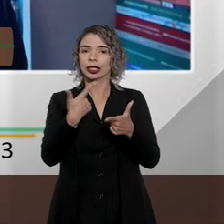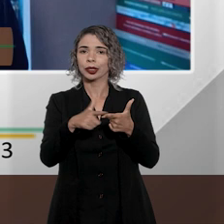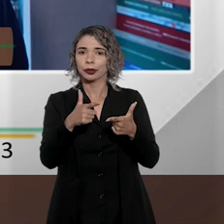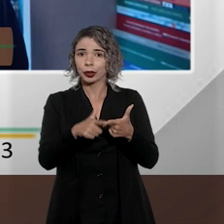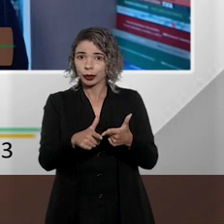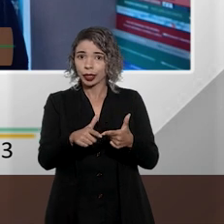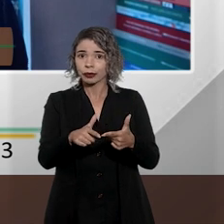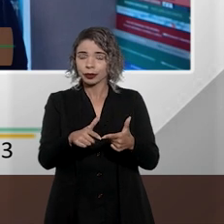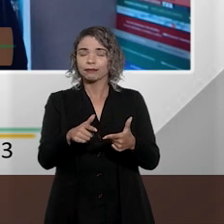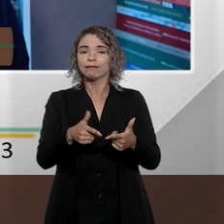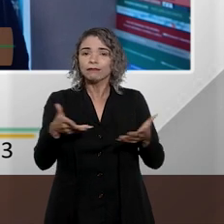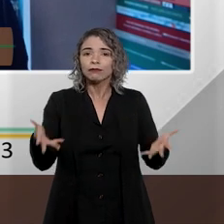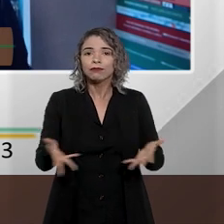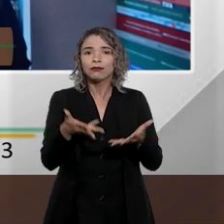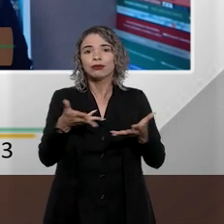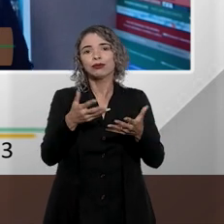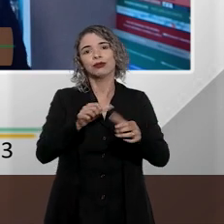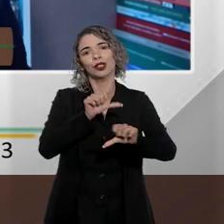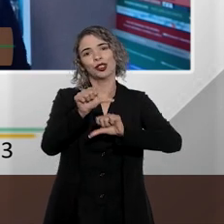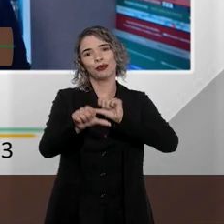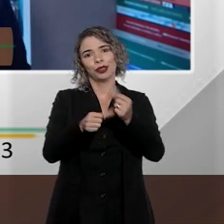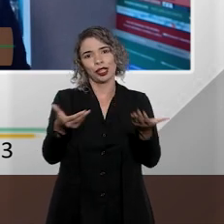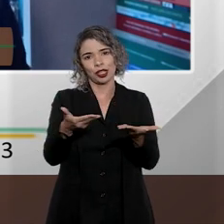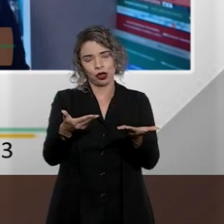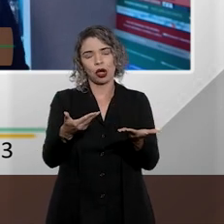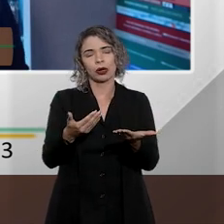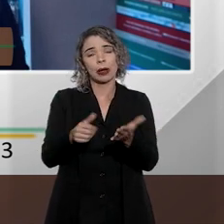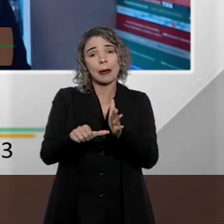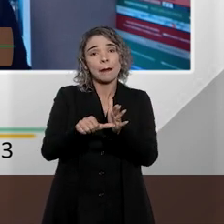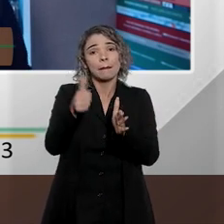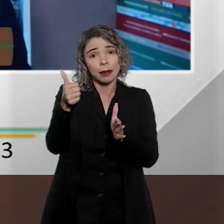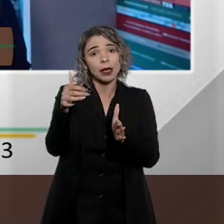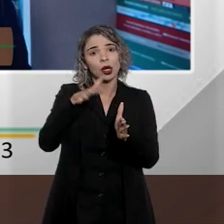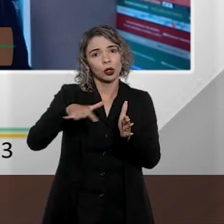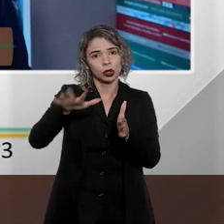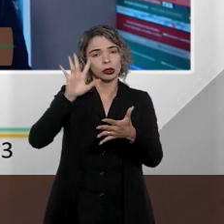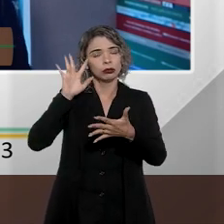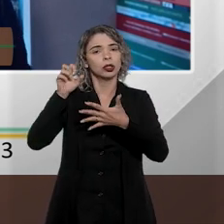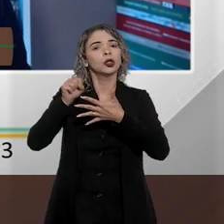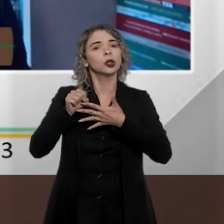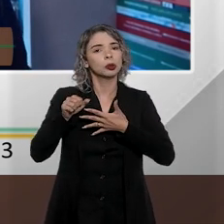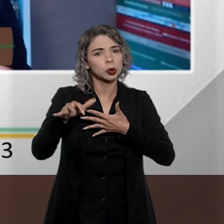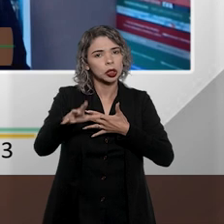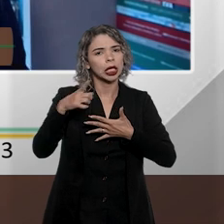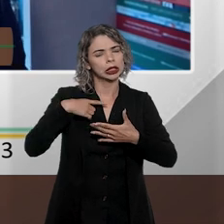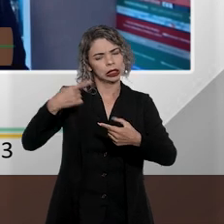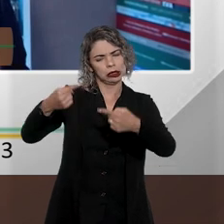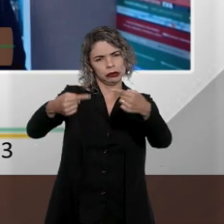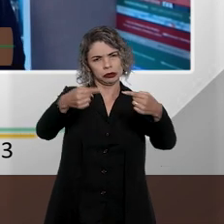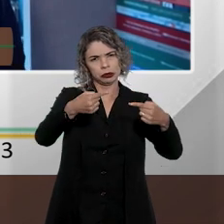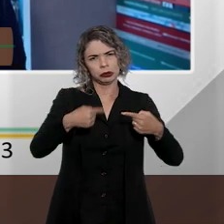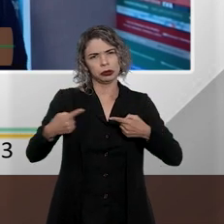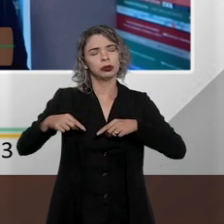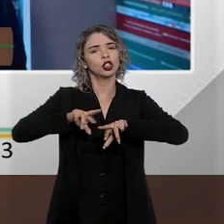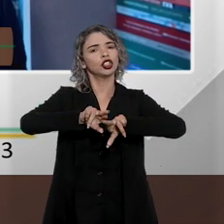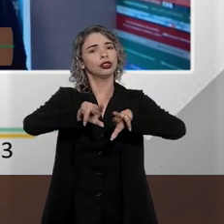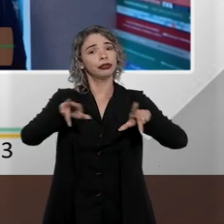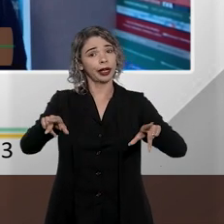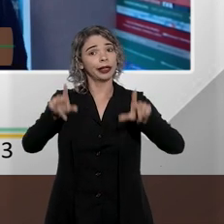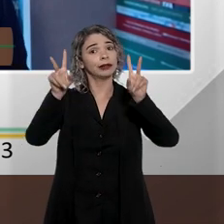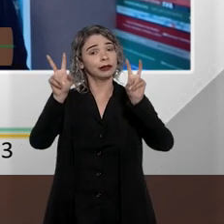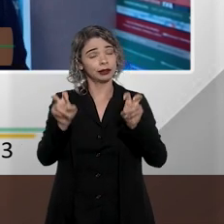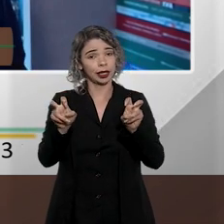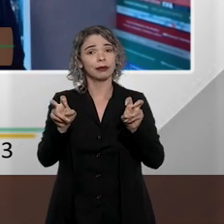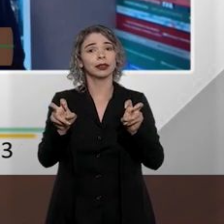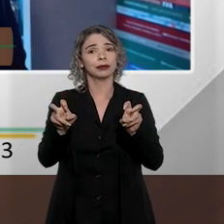acabou suscitando as mudanças que se deram primeiro no nível jurisprudencial e houve uma série de discussões e questionamentos acerca